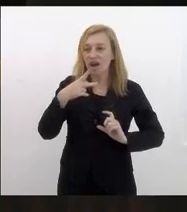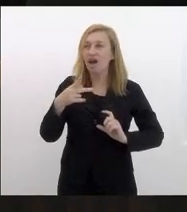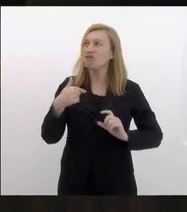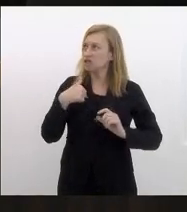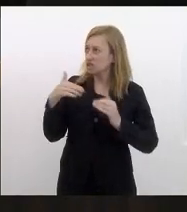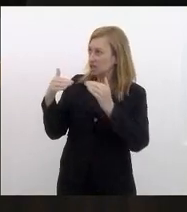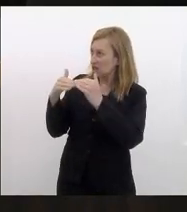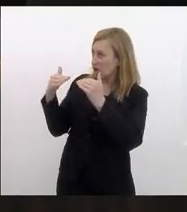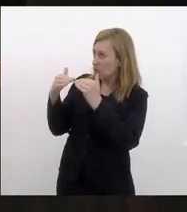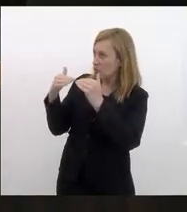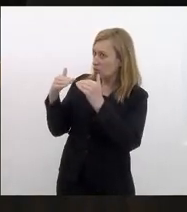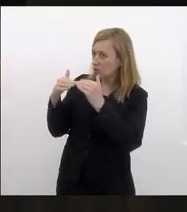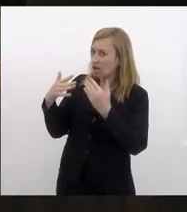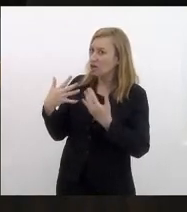acordo com